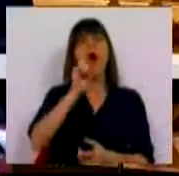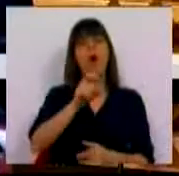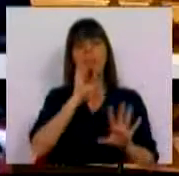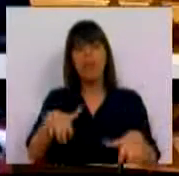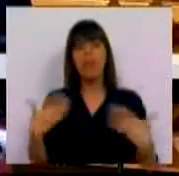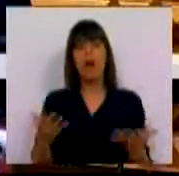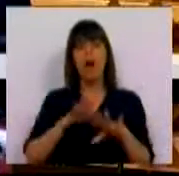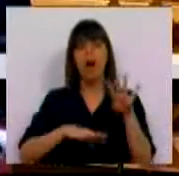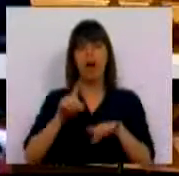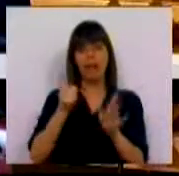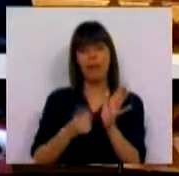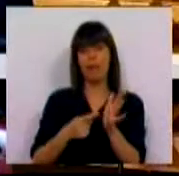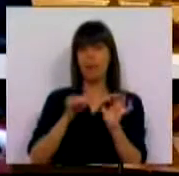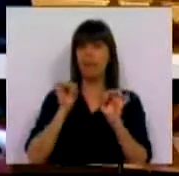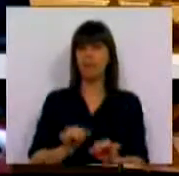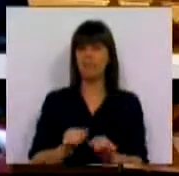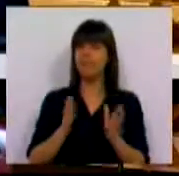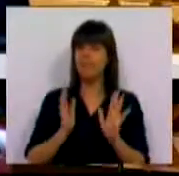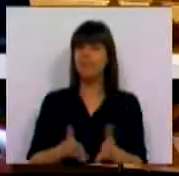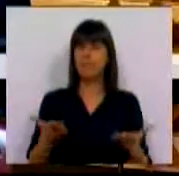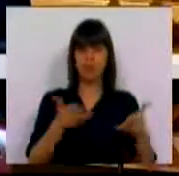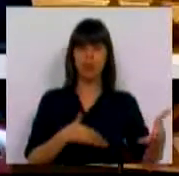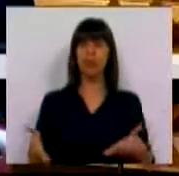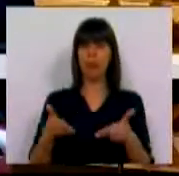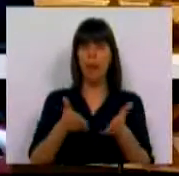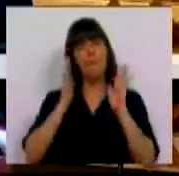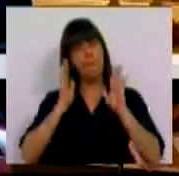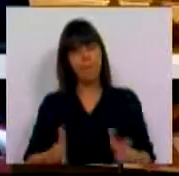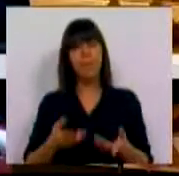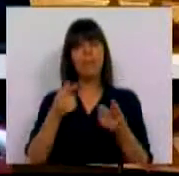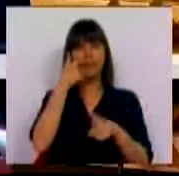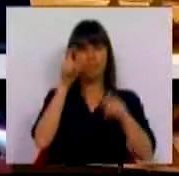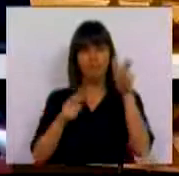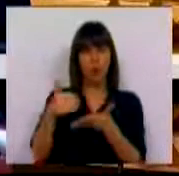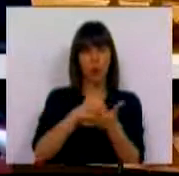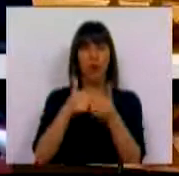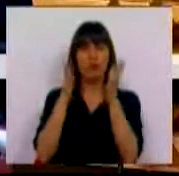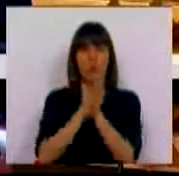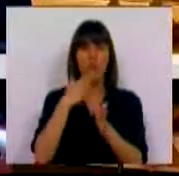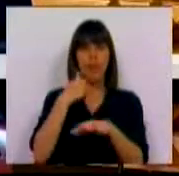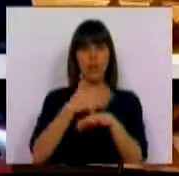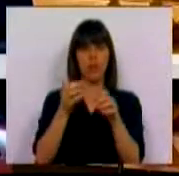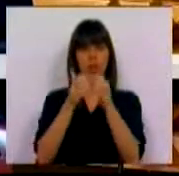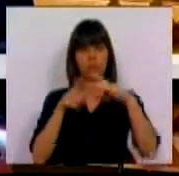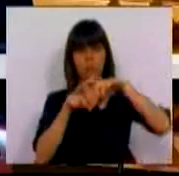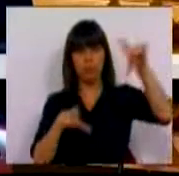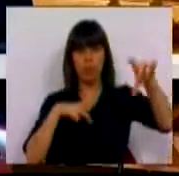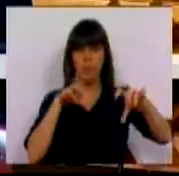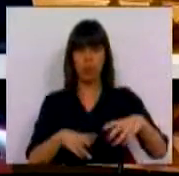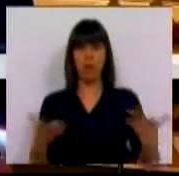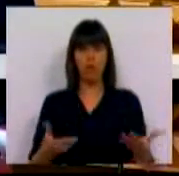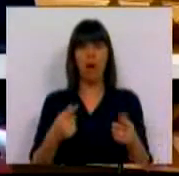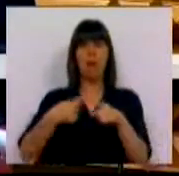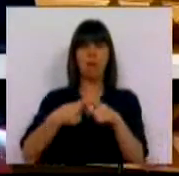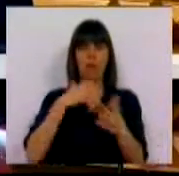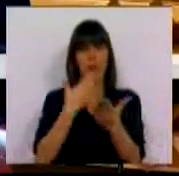fazer destas necessidades? É que é necessário estratégia? É necessário recursos humanos em todo o setor e em todo o país. Aumentar